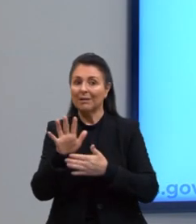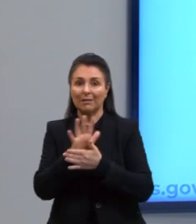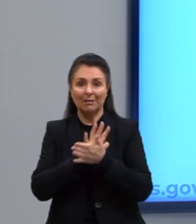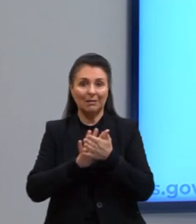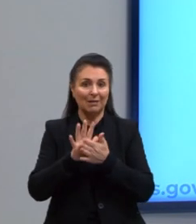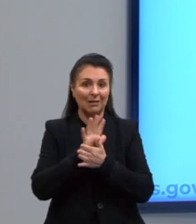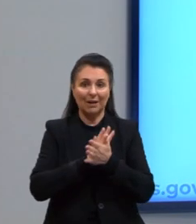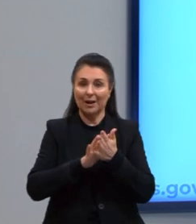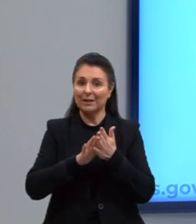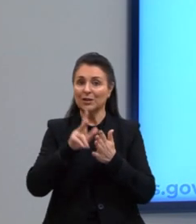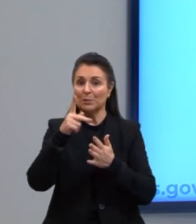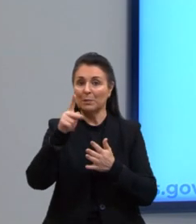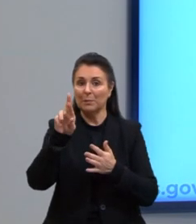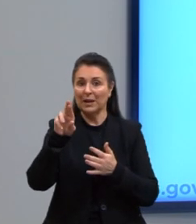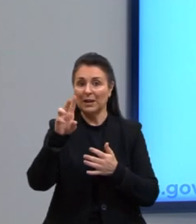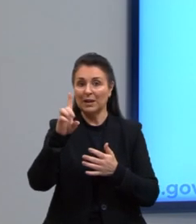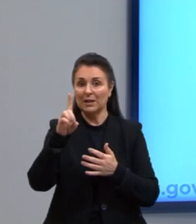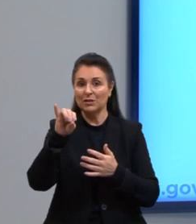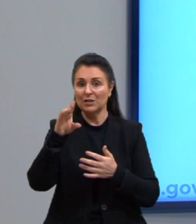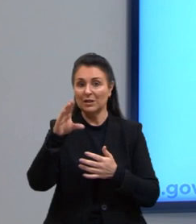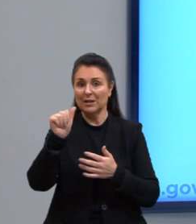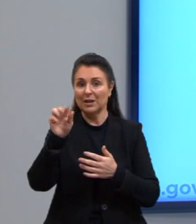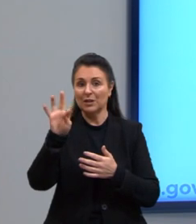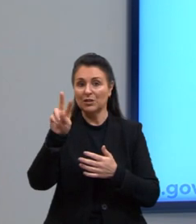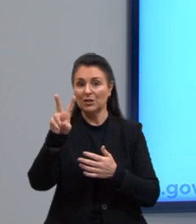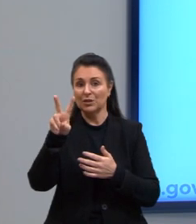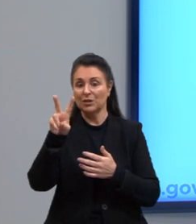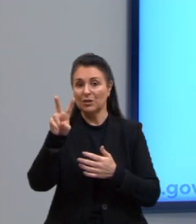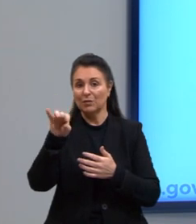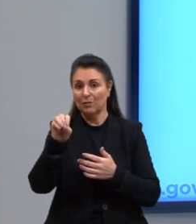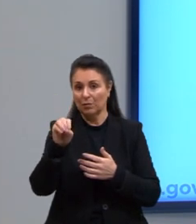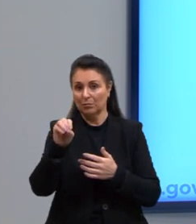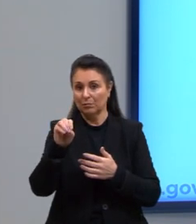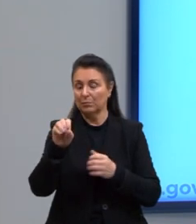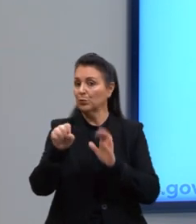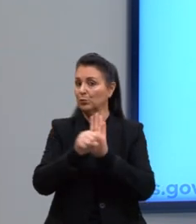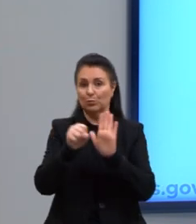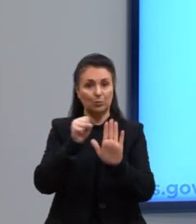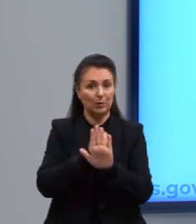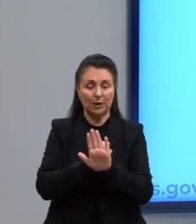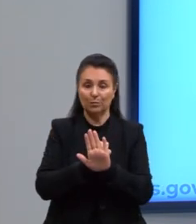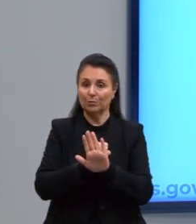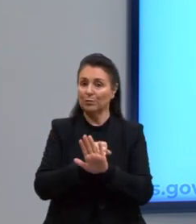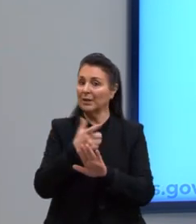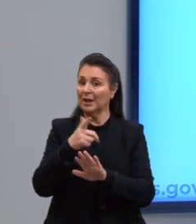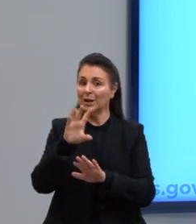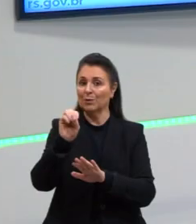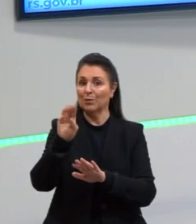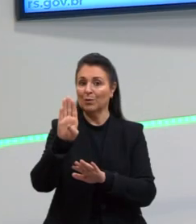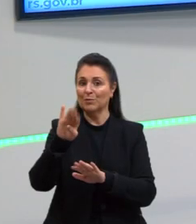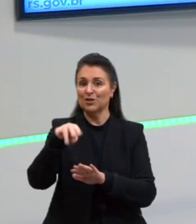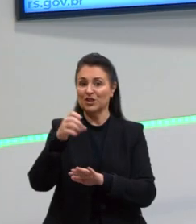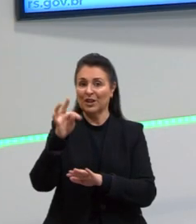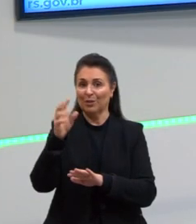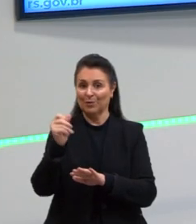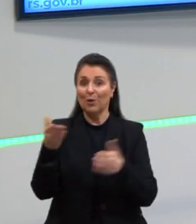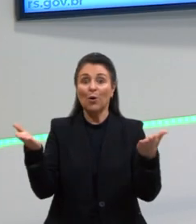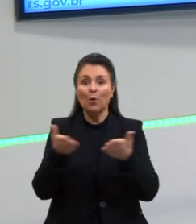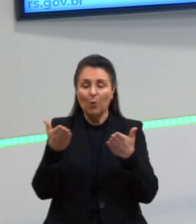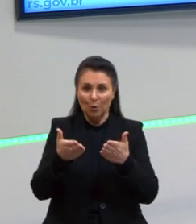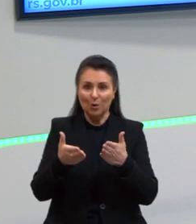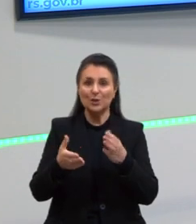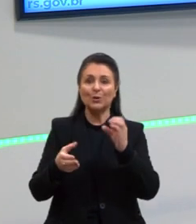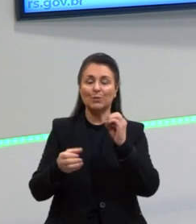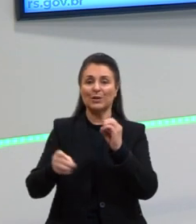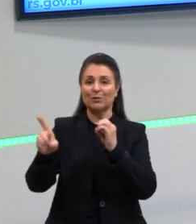predicativo. Nem do sujeito, nem do objeto. Então, fechamos hoje os nossos objetos